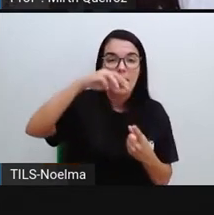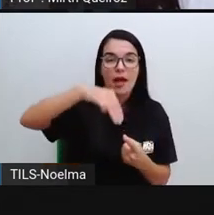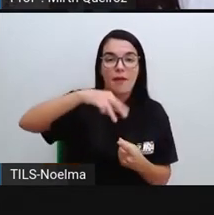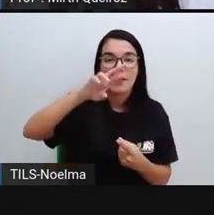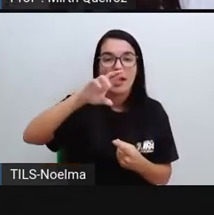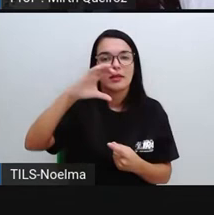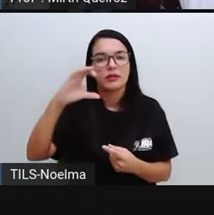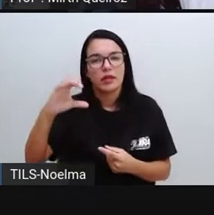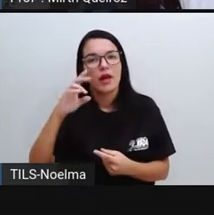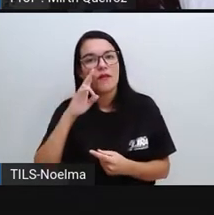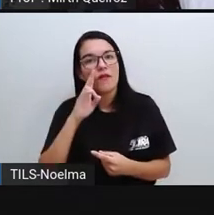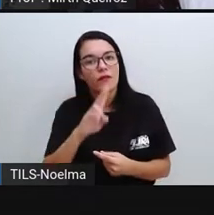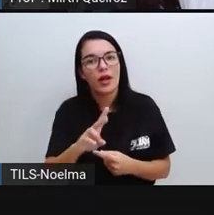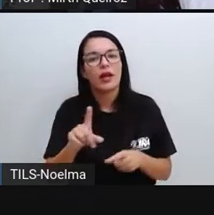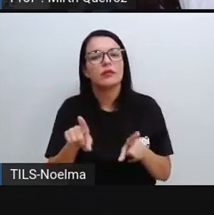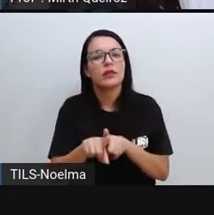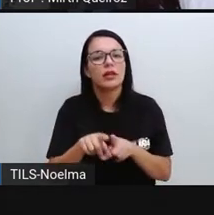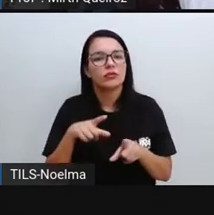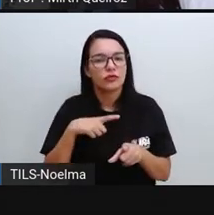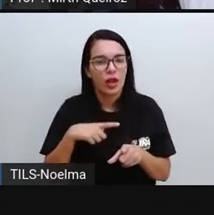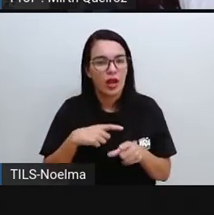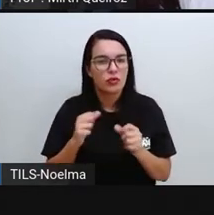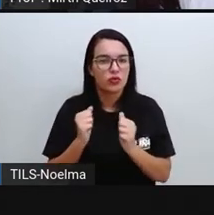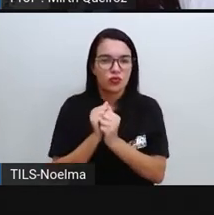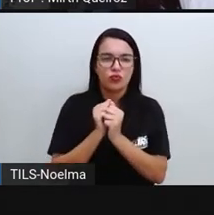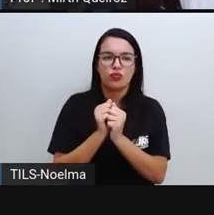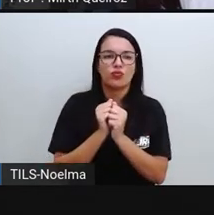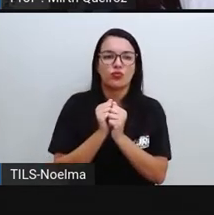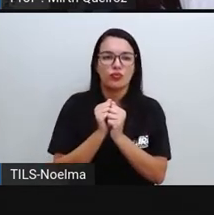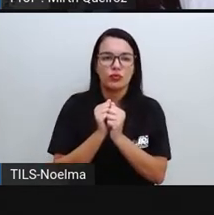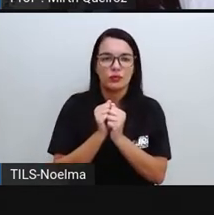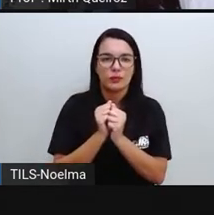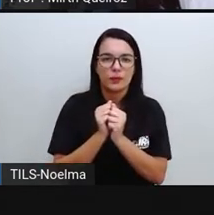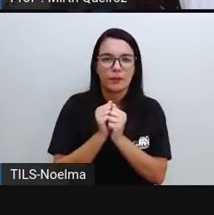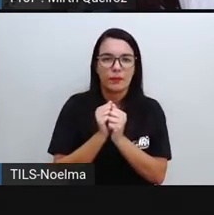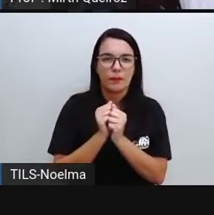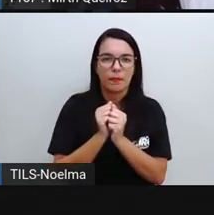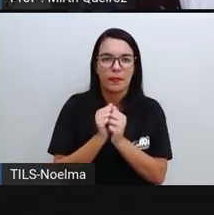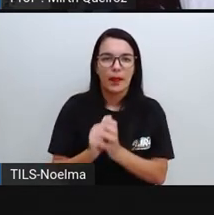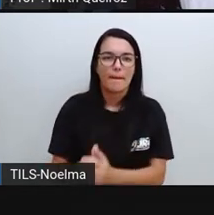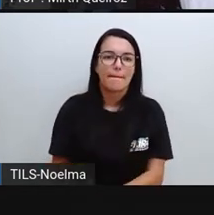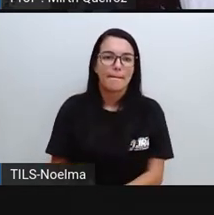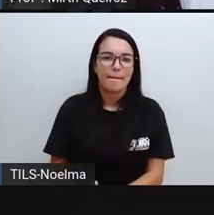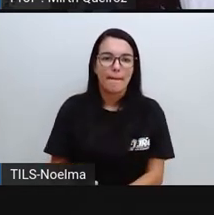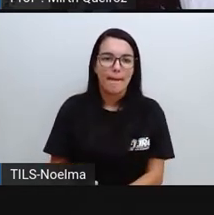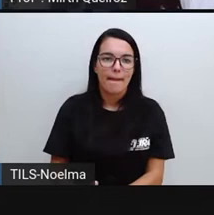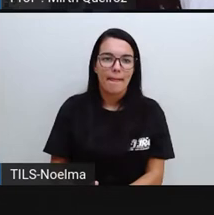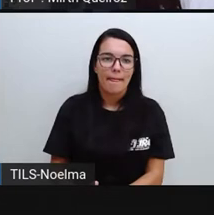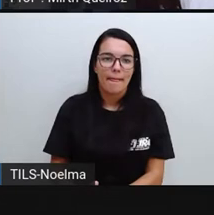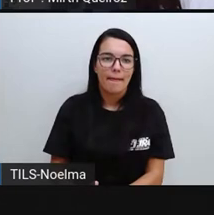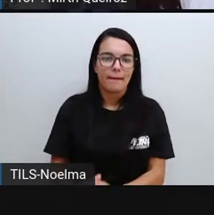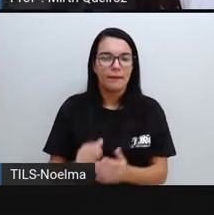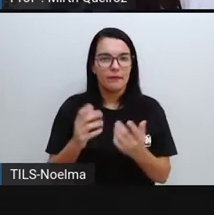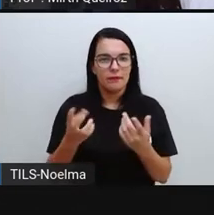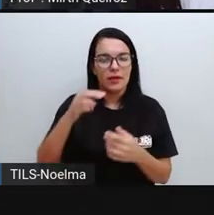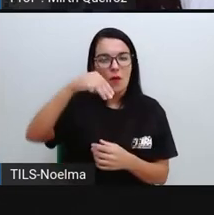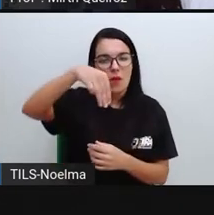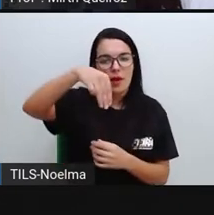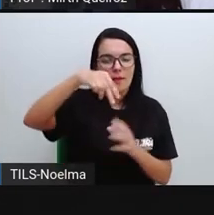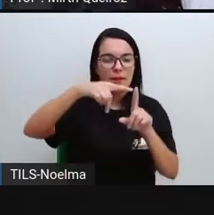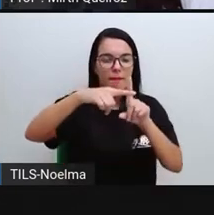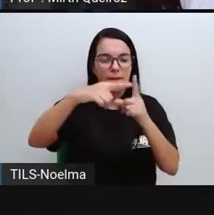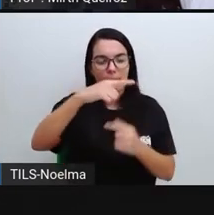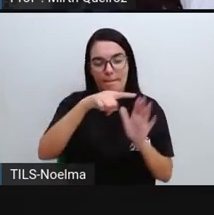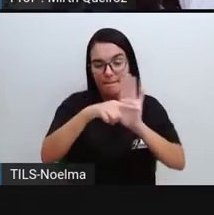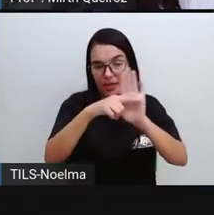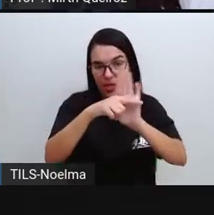o resultado daquele valor com o que está na memória aí da calculadora. E o M-, vai